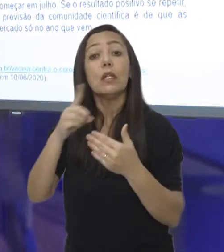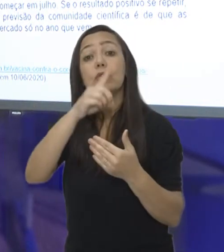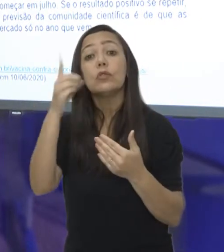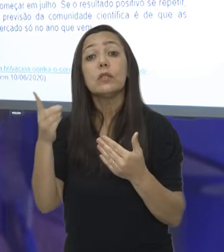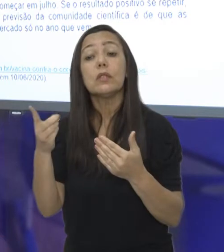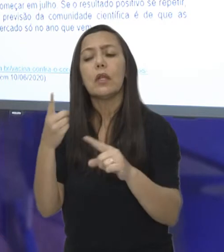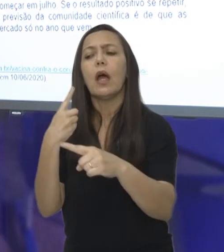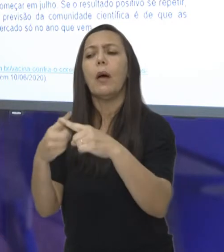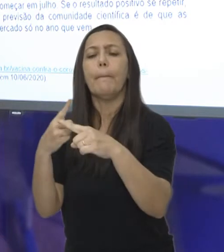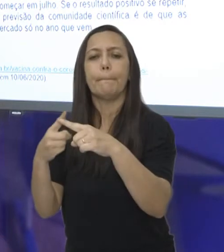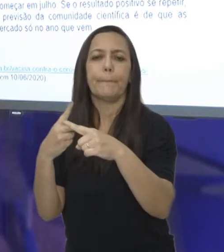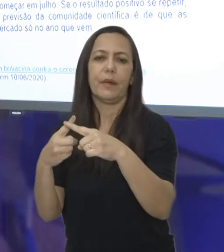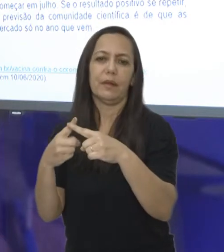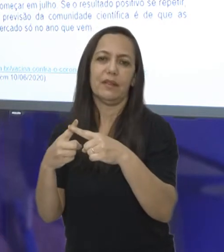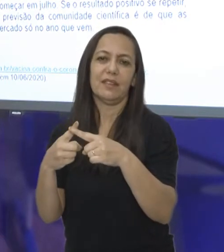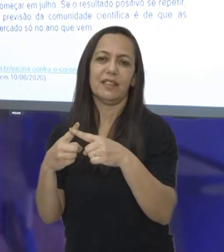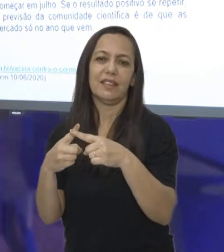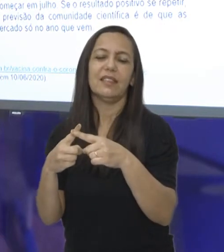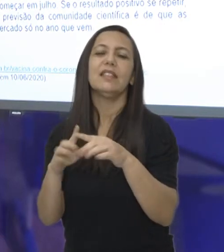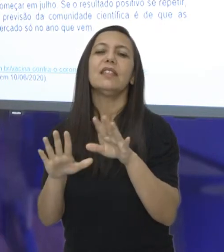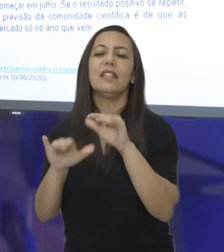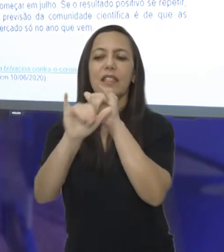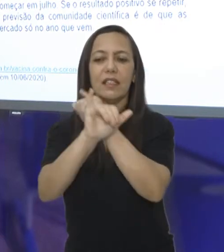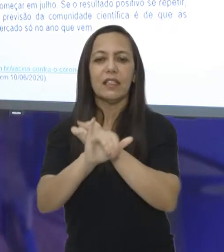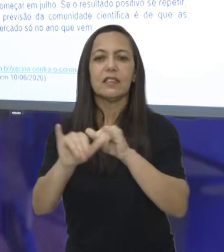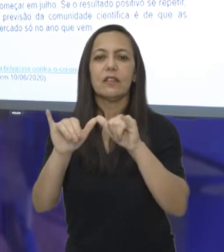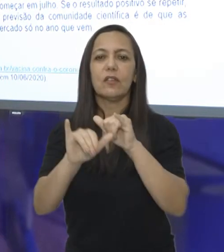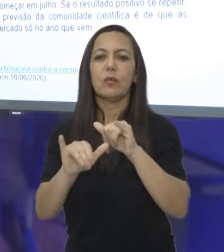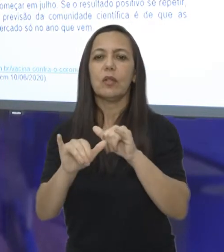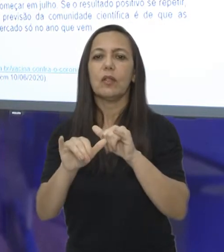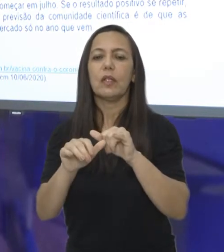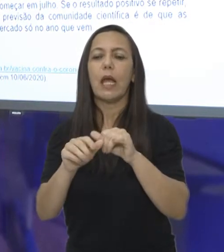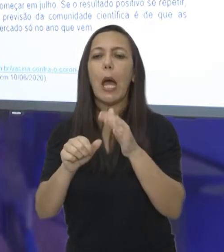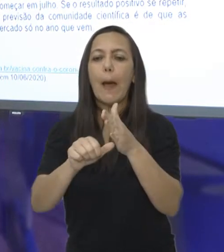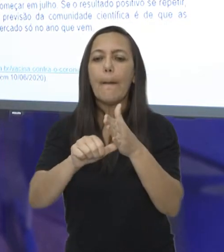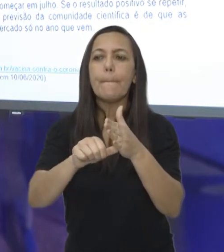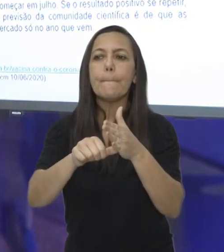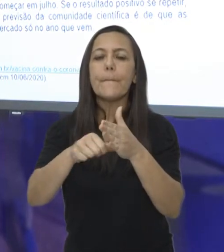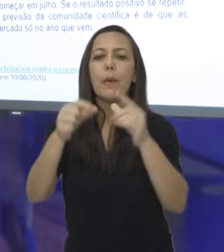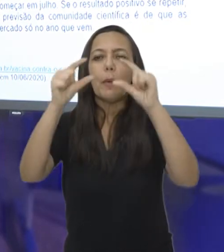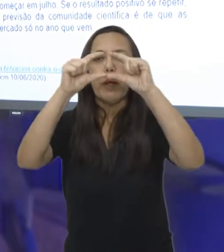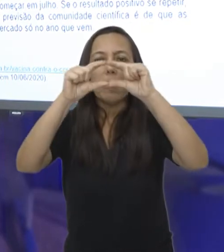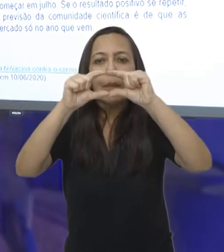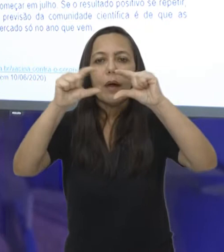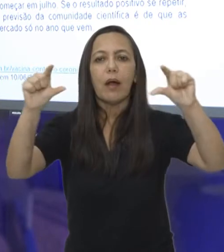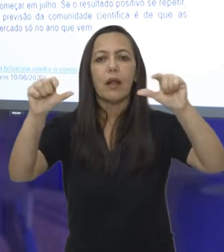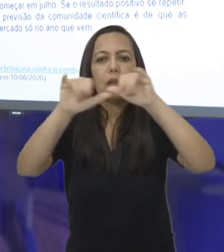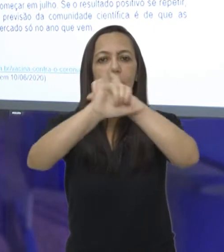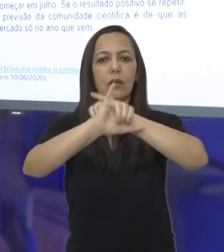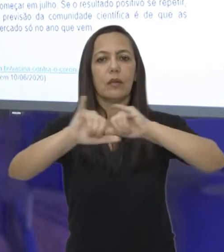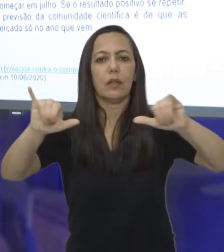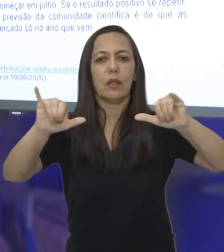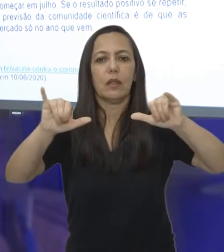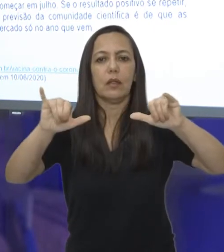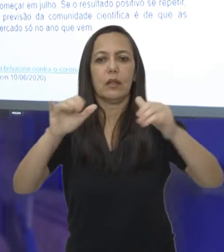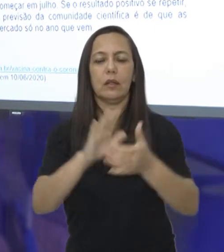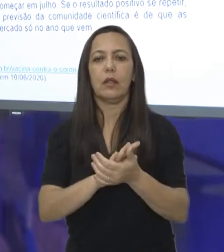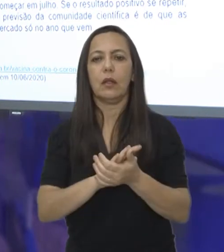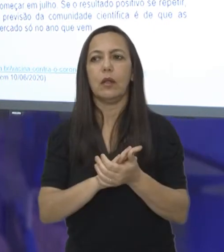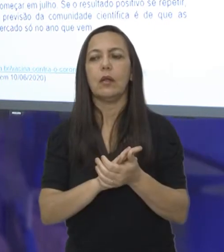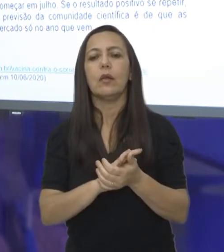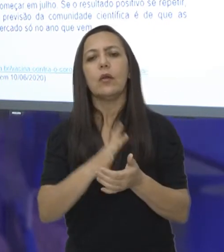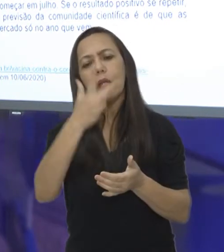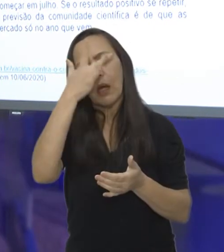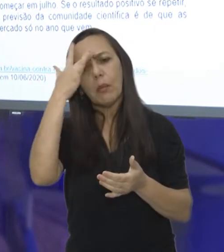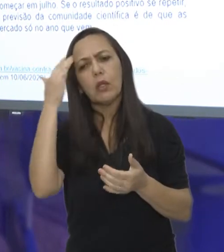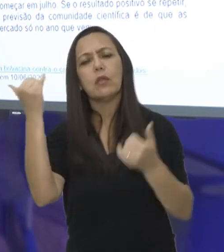por quê. E, geralmente, ela vem na primeira parte, no primeiro parágrafo da notícia. Quando você já tem